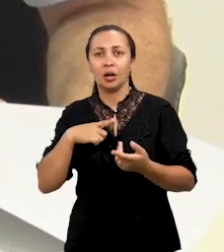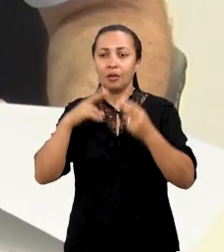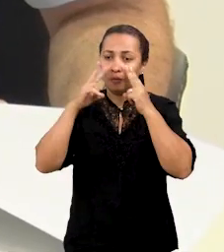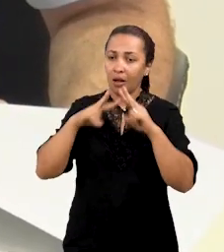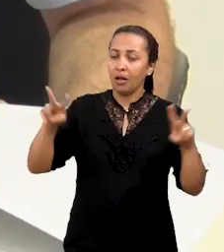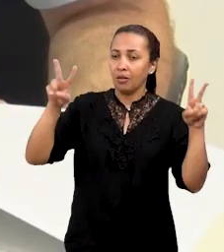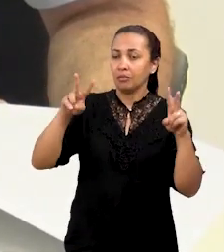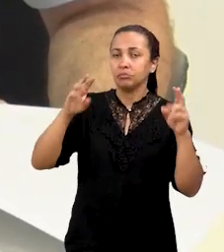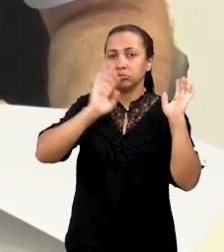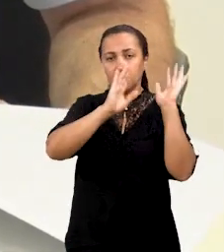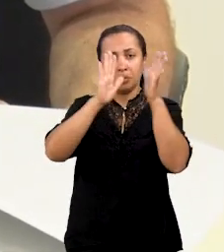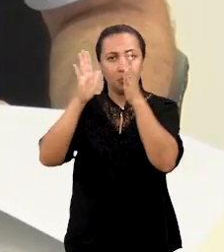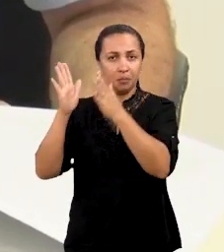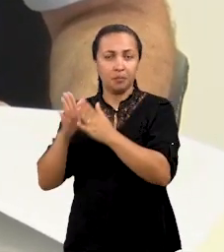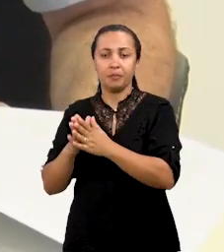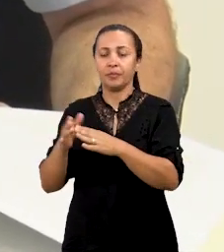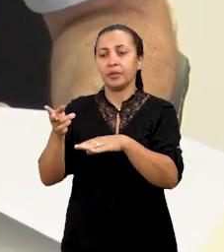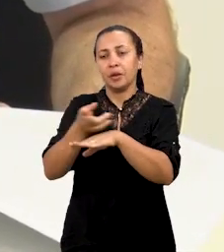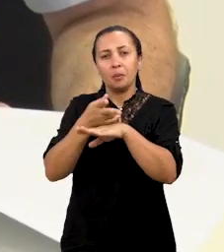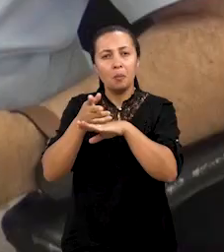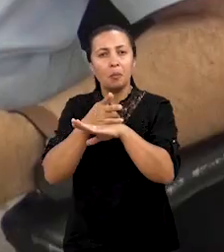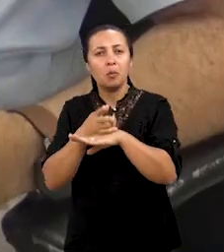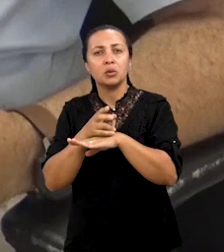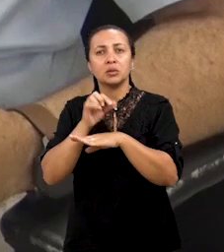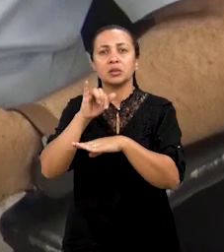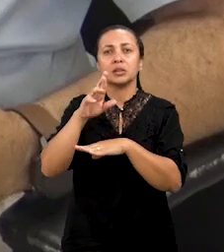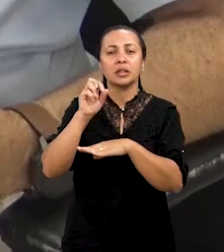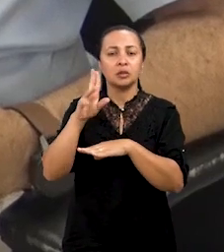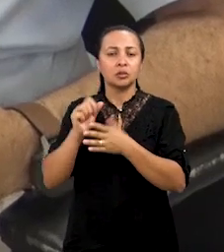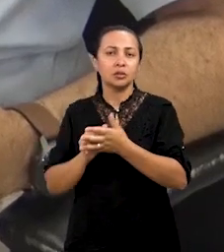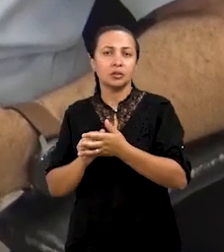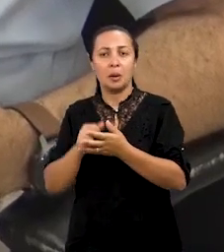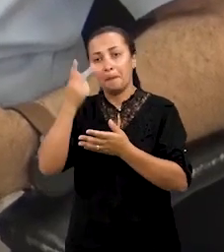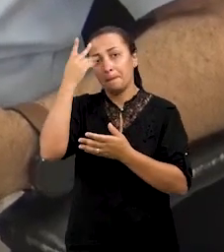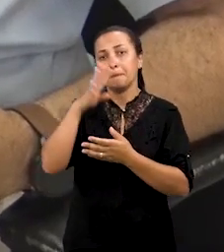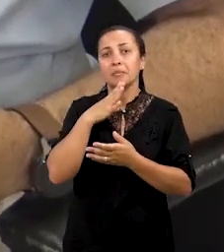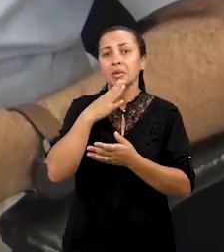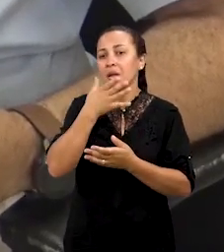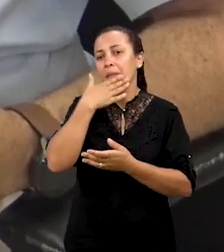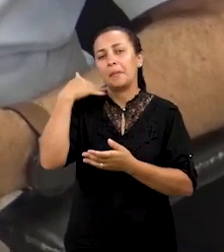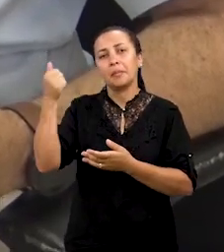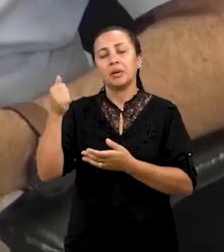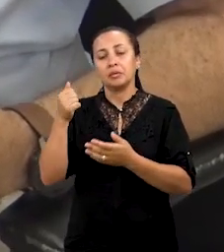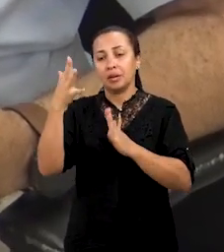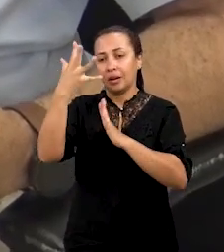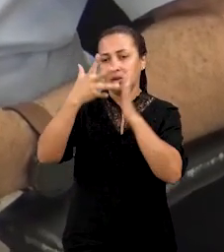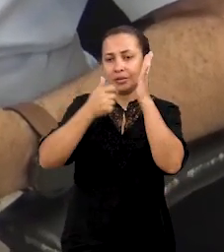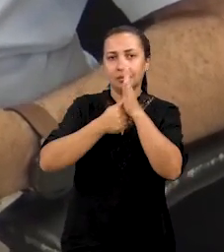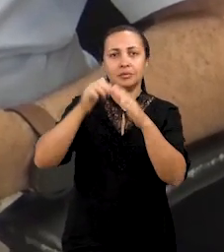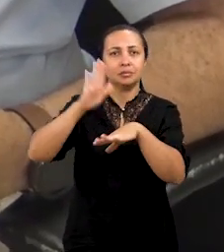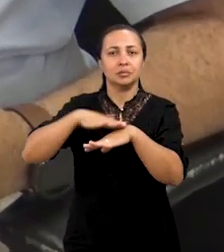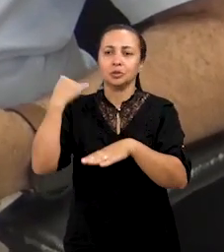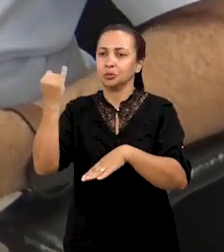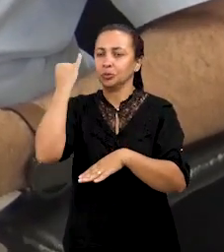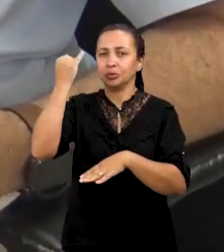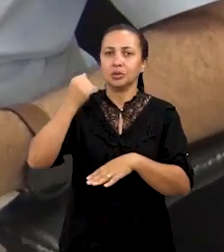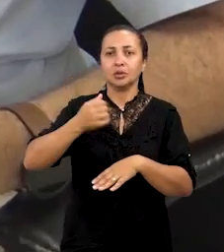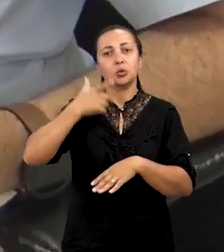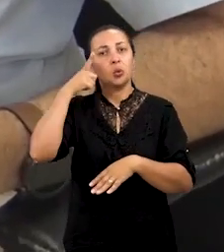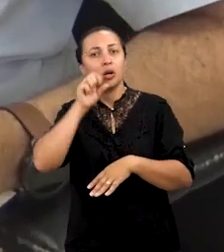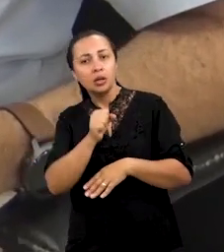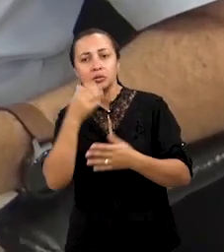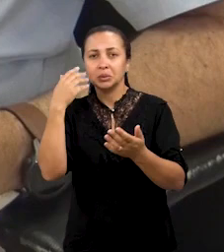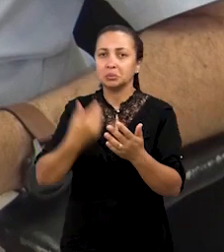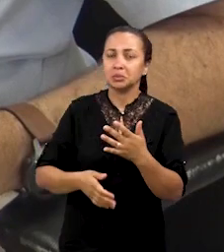revisão bibliográfica e uma busca de interioridades para conhecermos melhor as principais características, vantagens e desvantagens